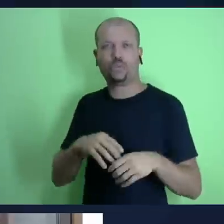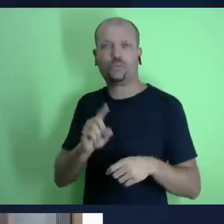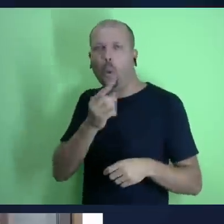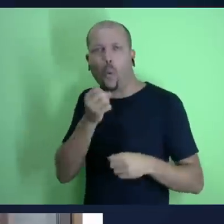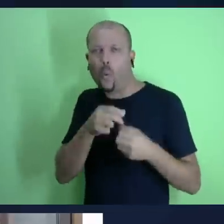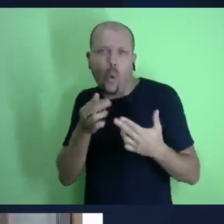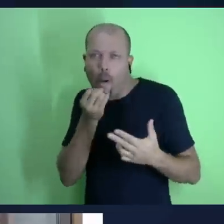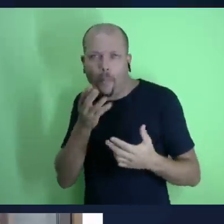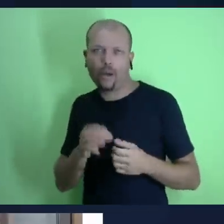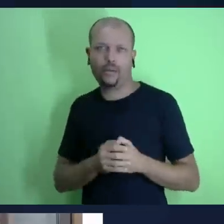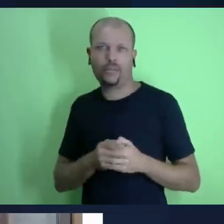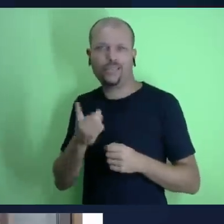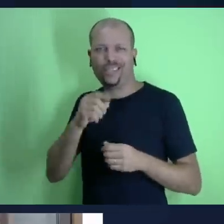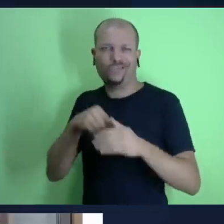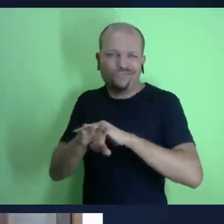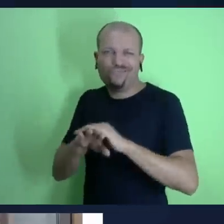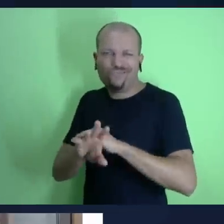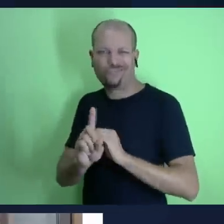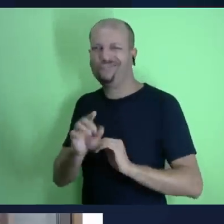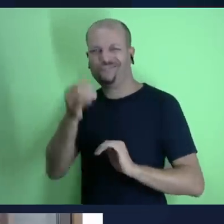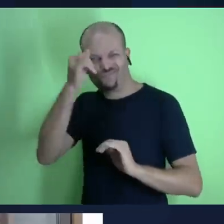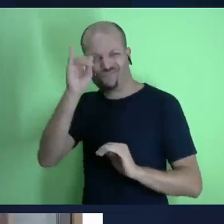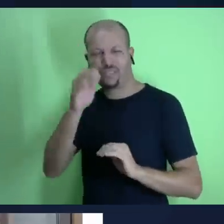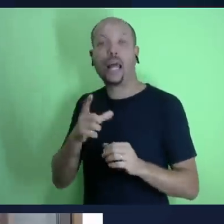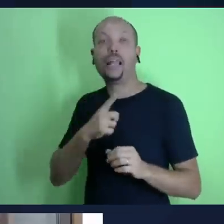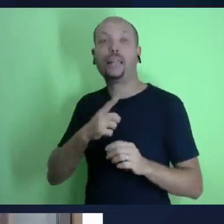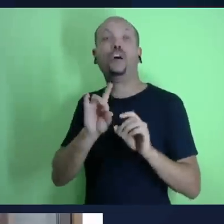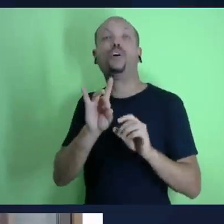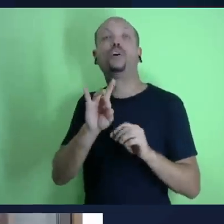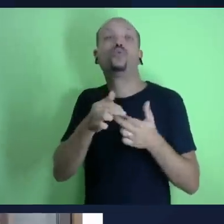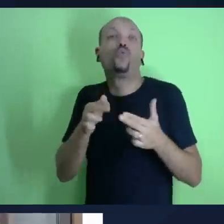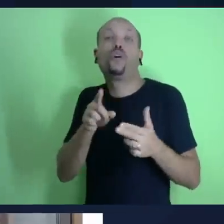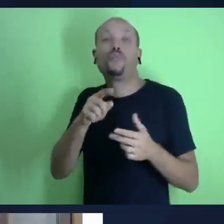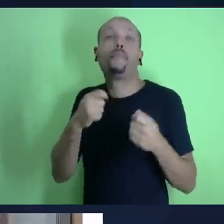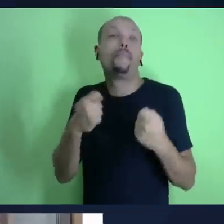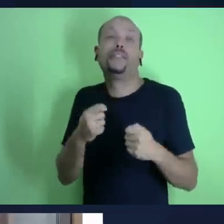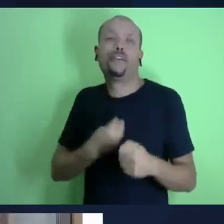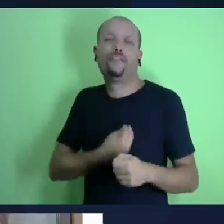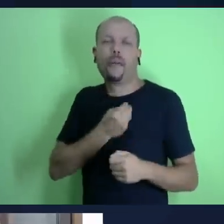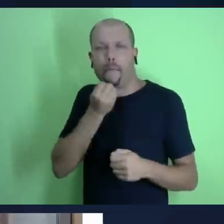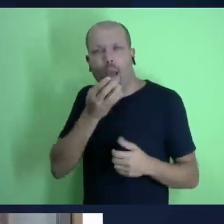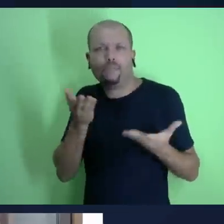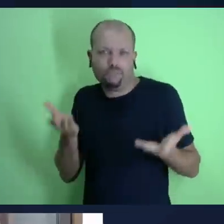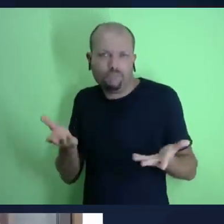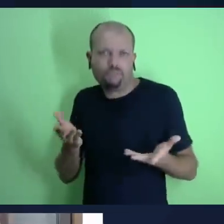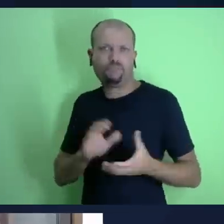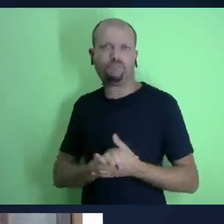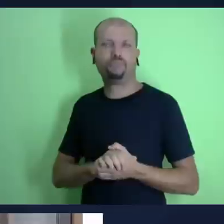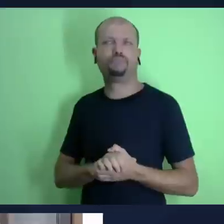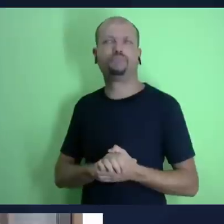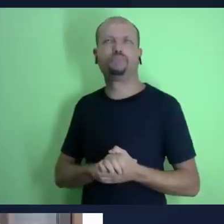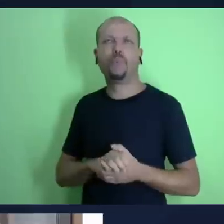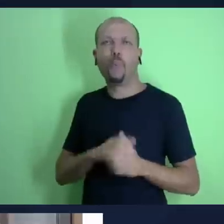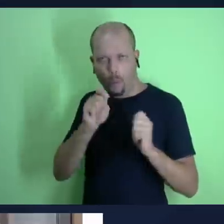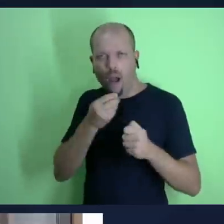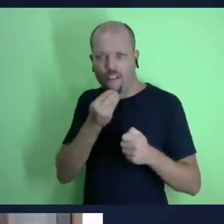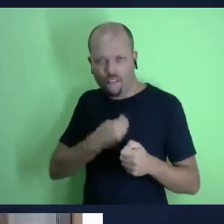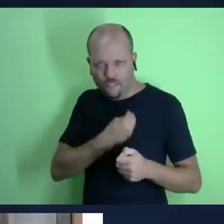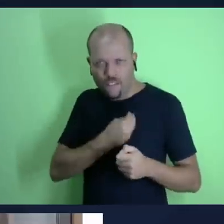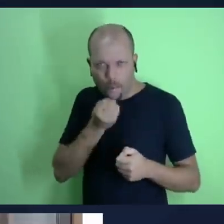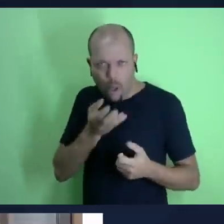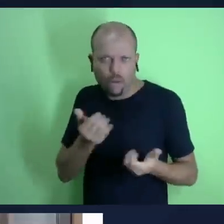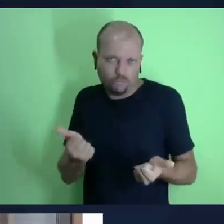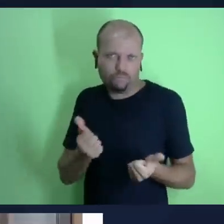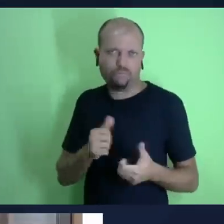confortável mas a ideia não é você acumular porque a gente recebe de Deus e a ideia é que a gente